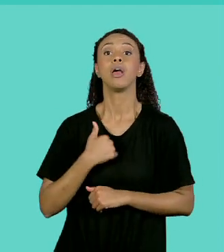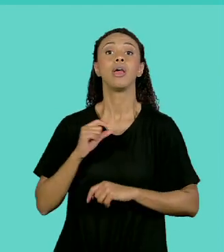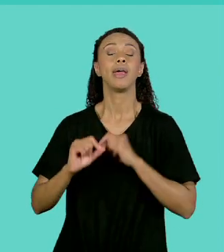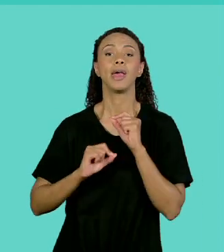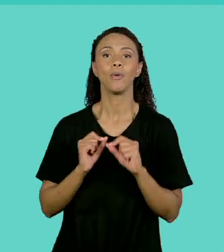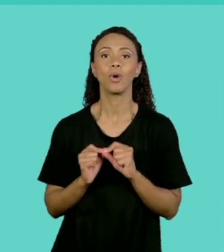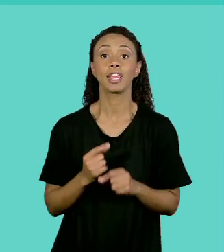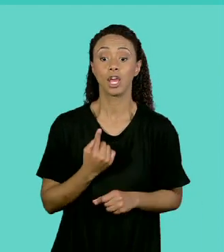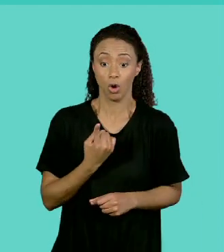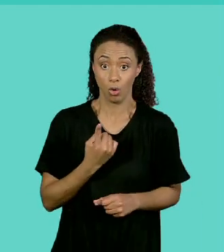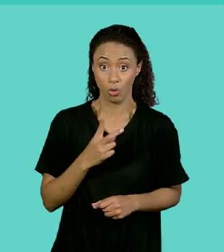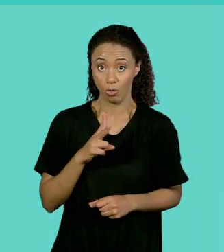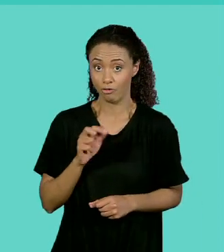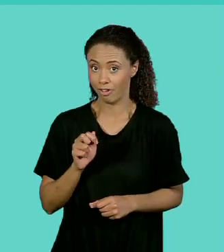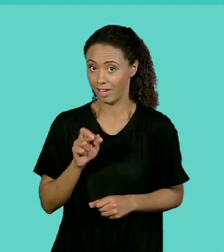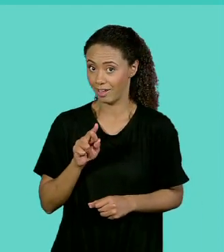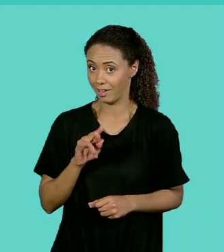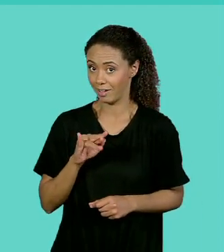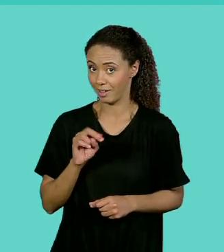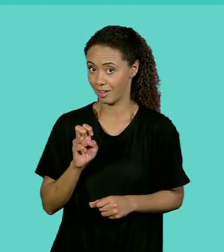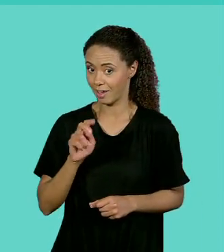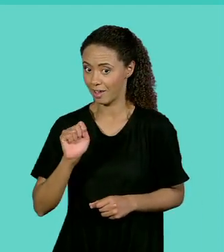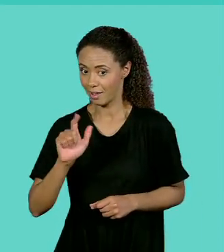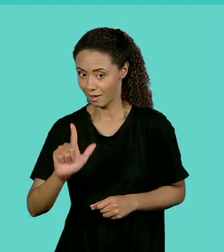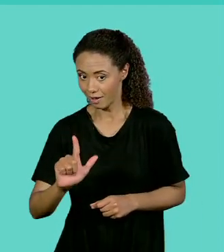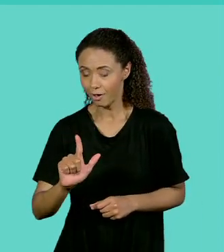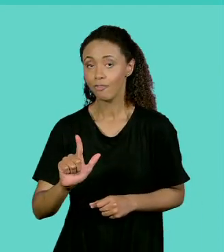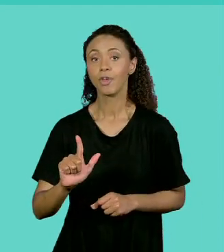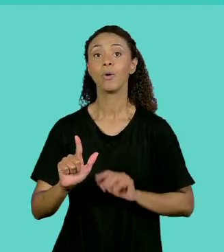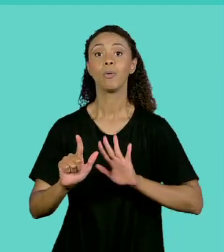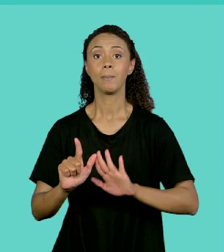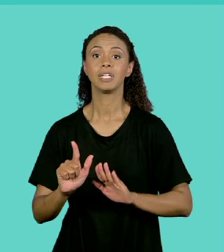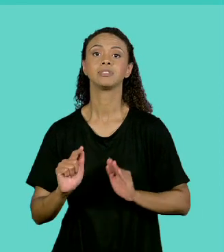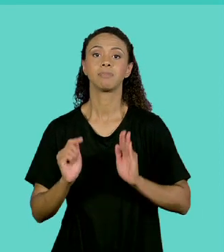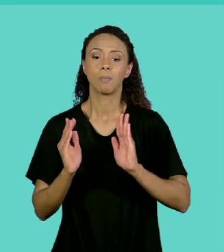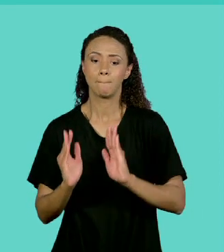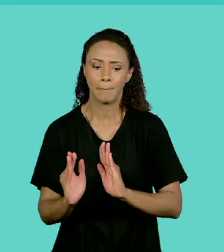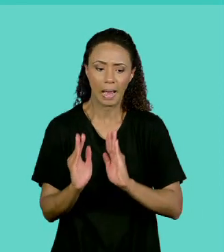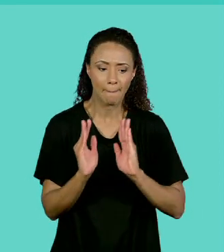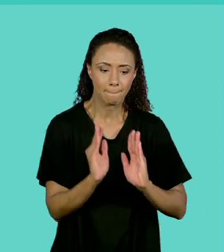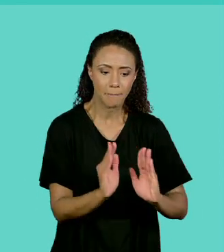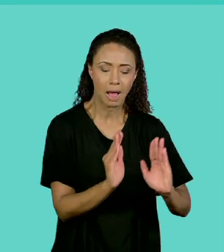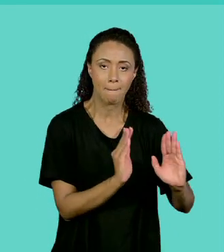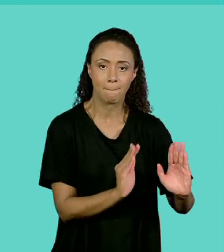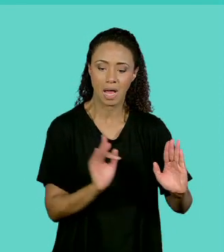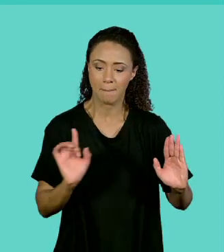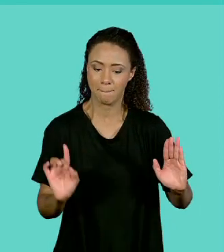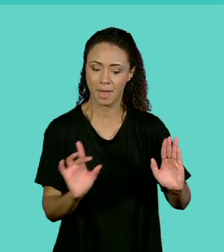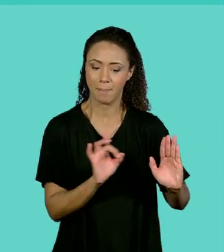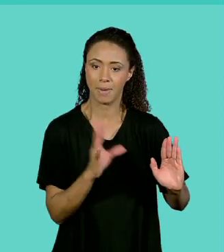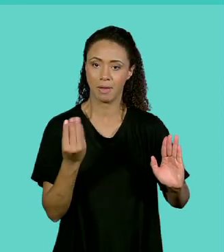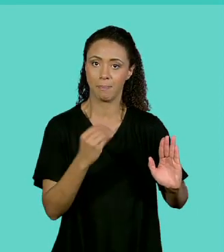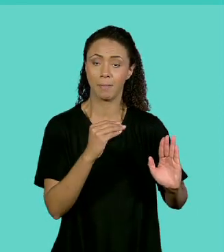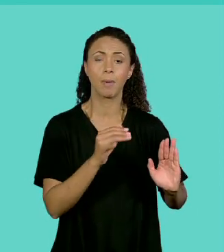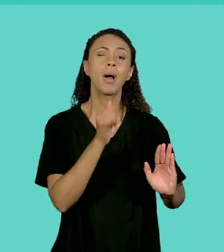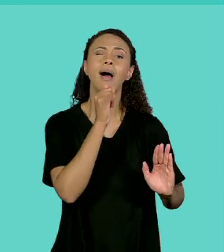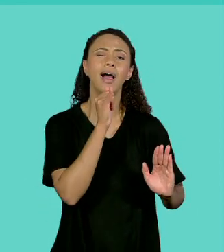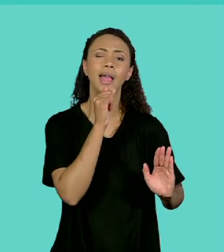vários compartimentos. Uma analogia muito simples que nós usamos é como um trem, um trem puxando vários